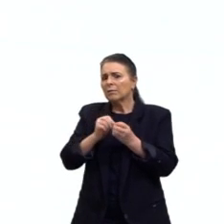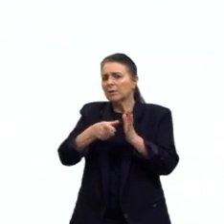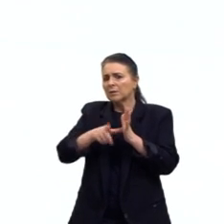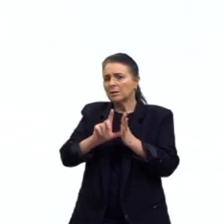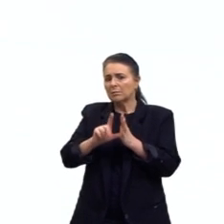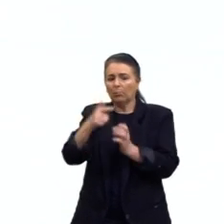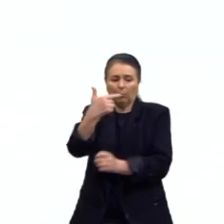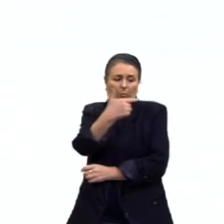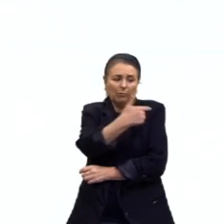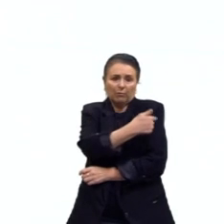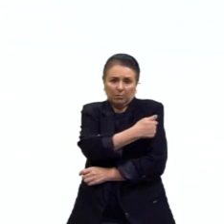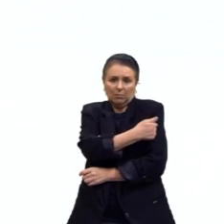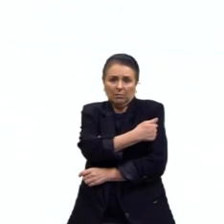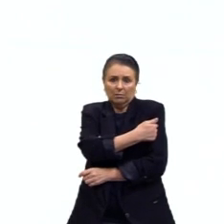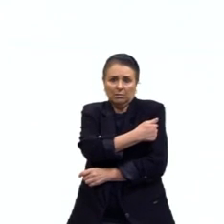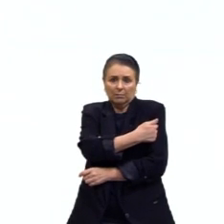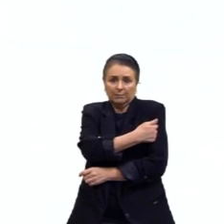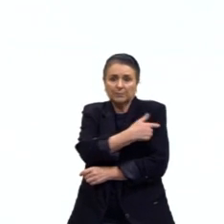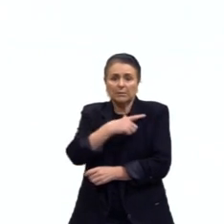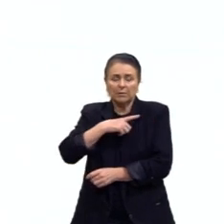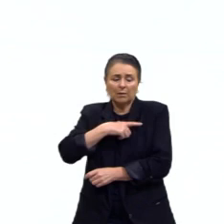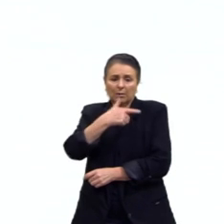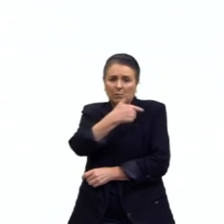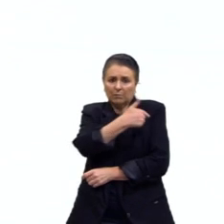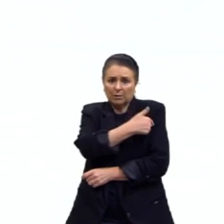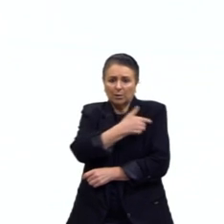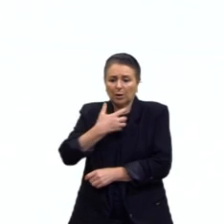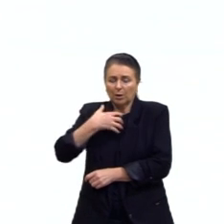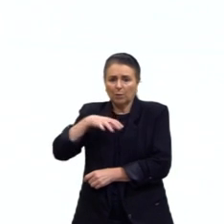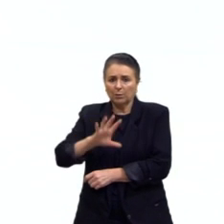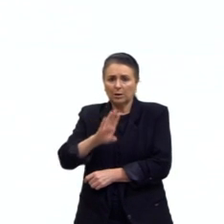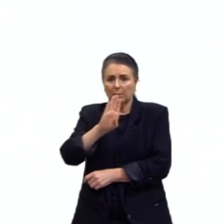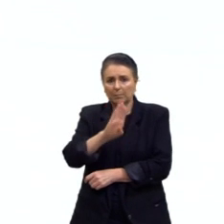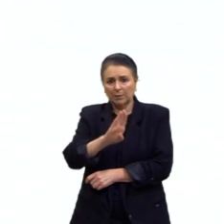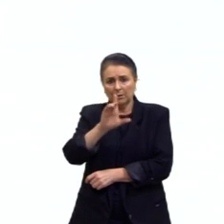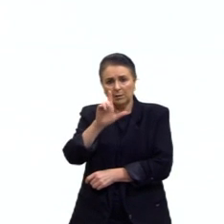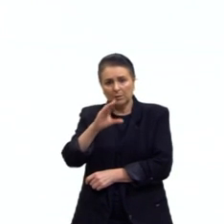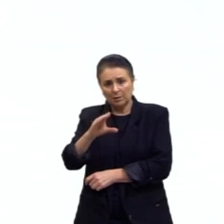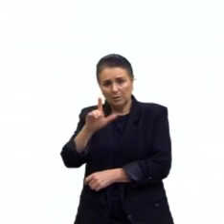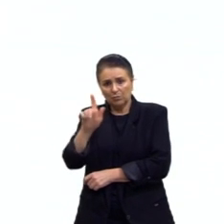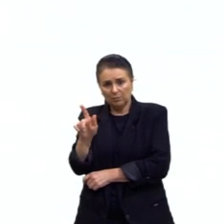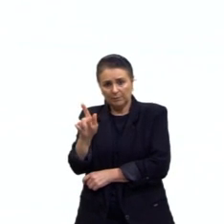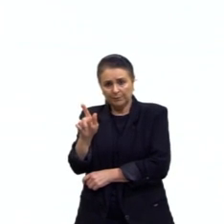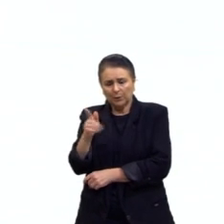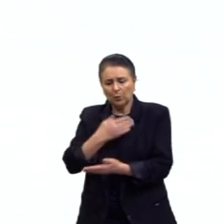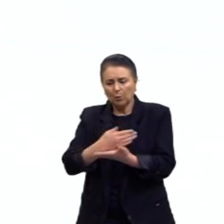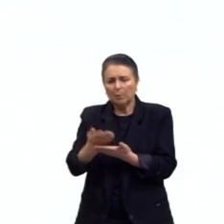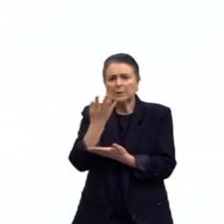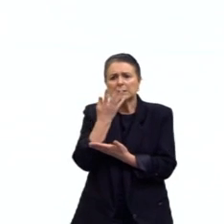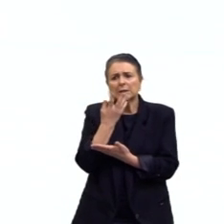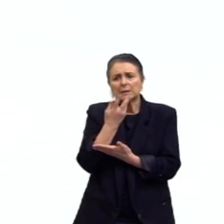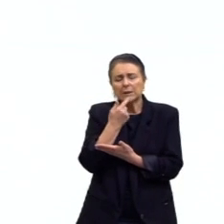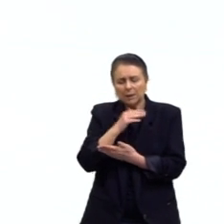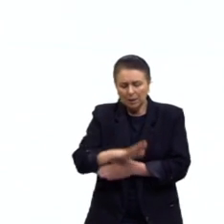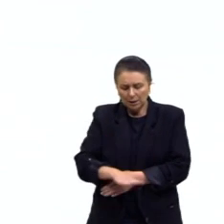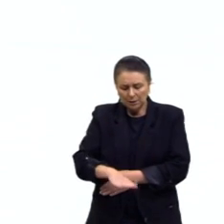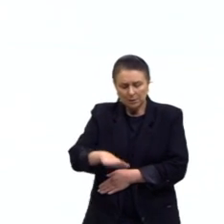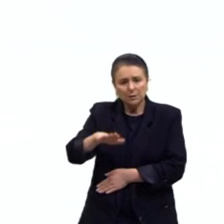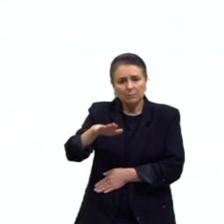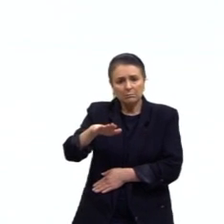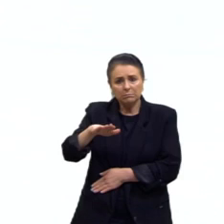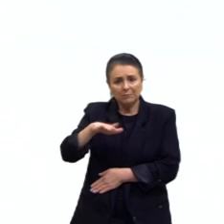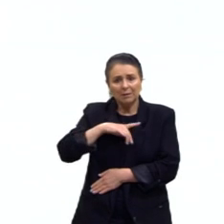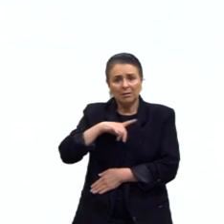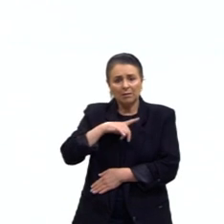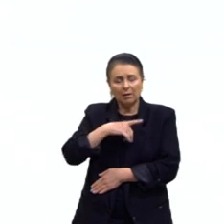vacinação também. Então, a vacina lá, a BCG, que é dada quando a é criança, então,